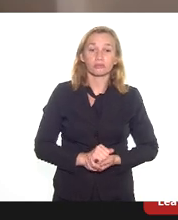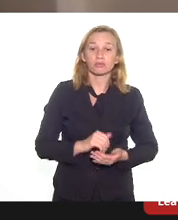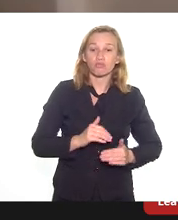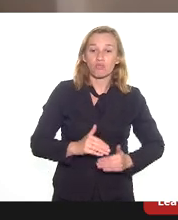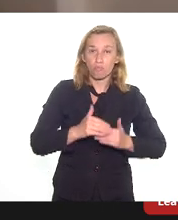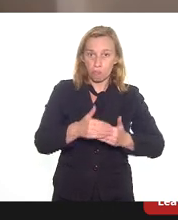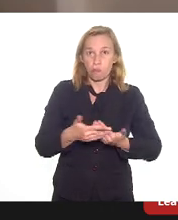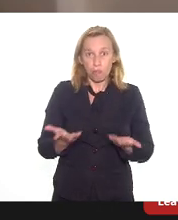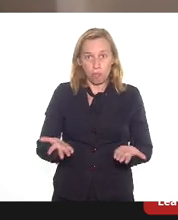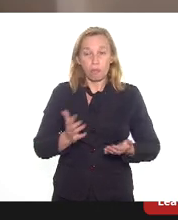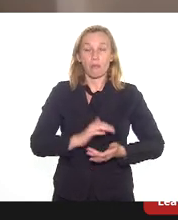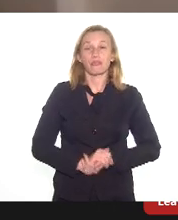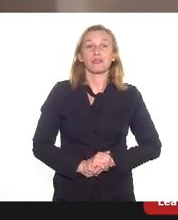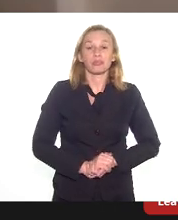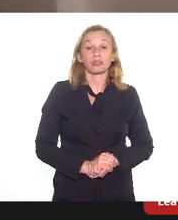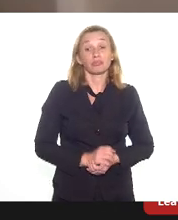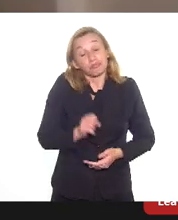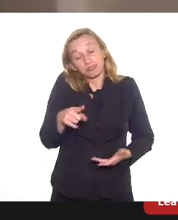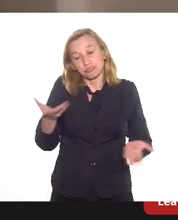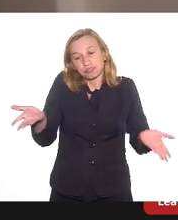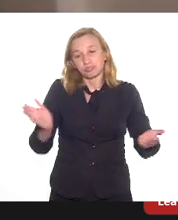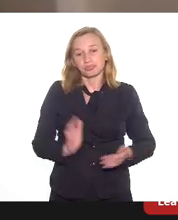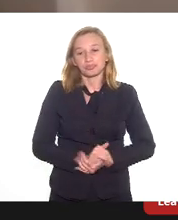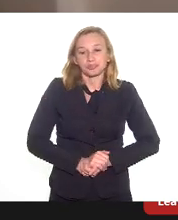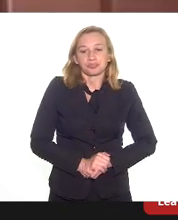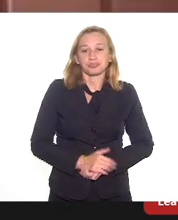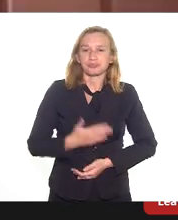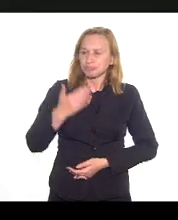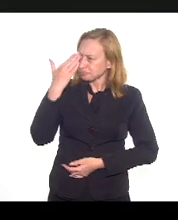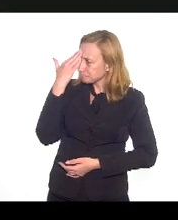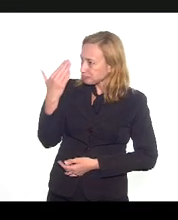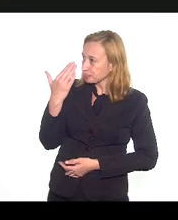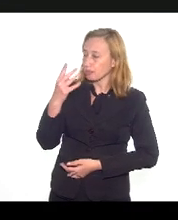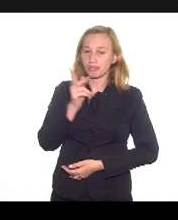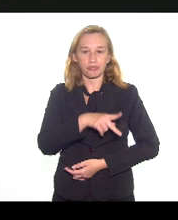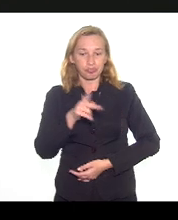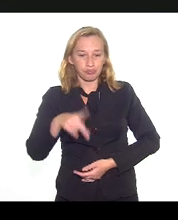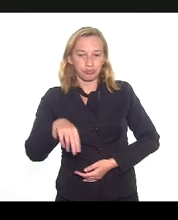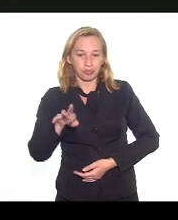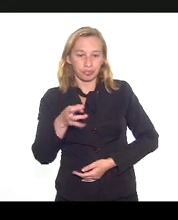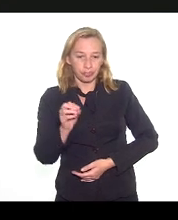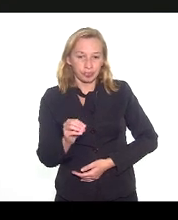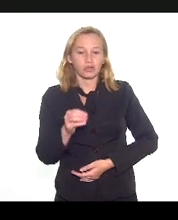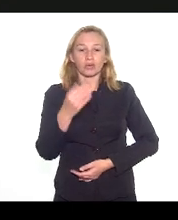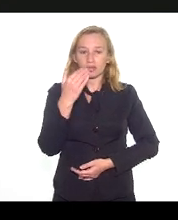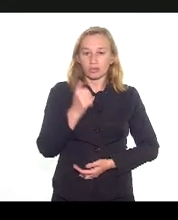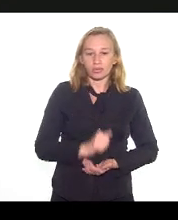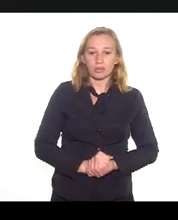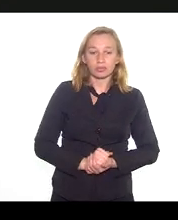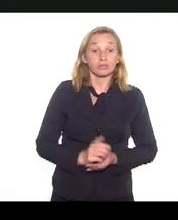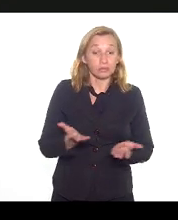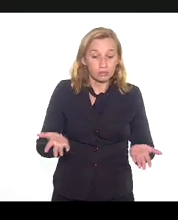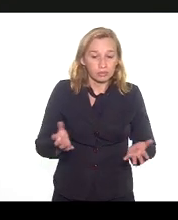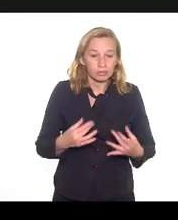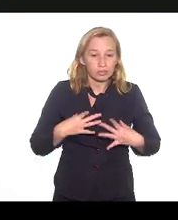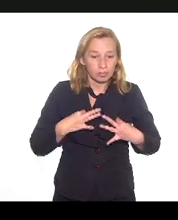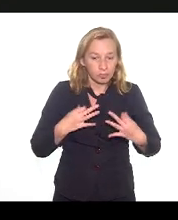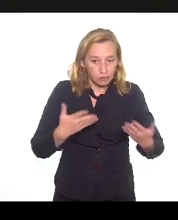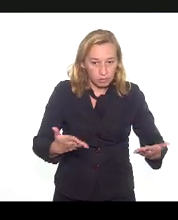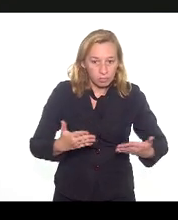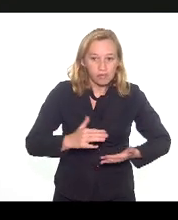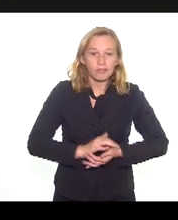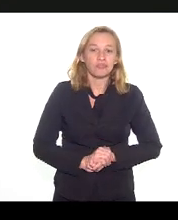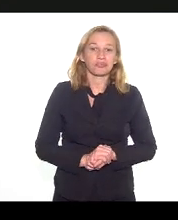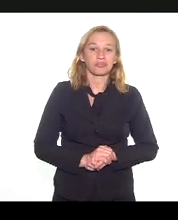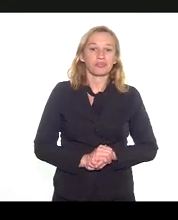bússola e ver isso. E é isso. Enfim, depois a gente vai focando aí o resto e só dizer para o Tatar que eu torço para que